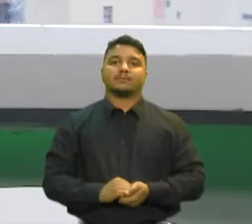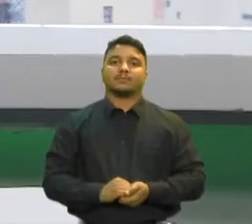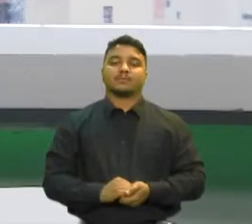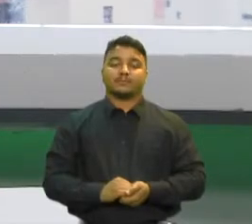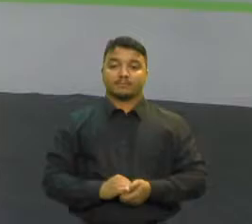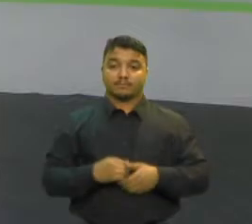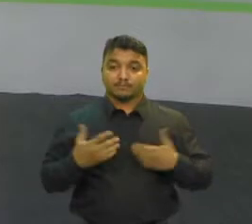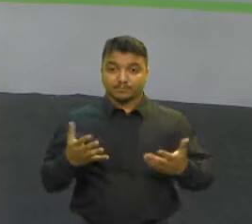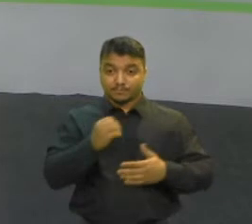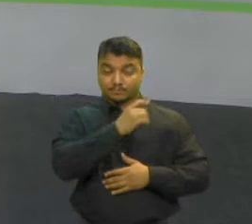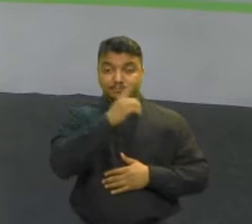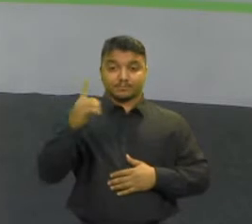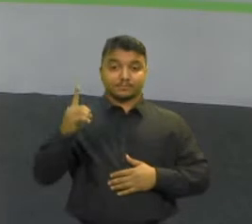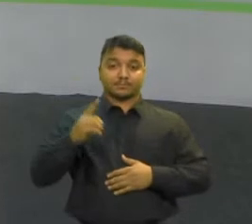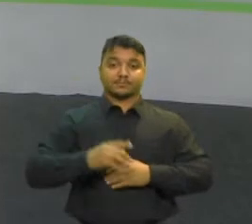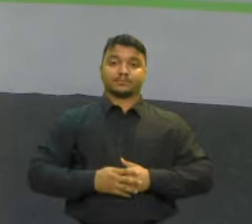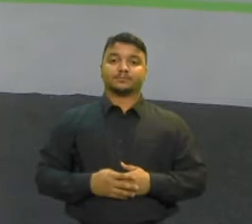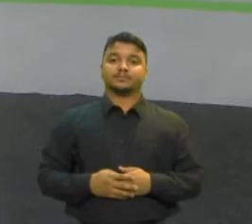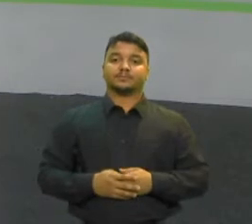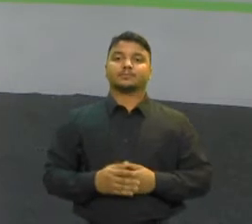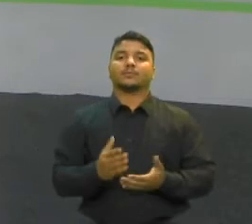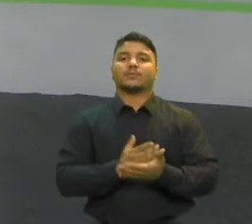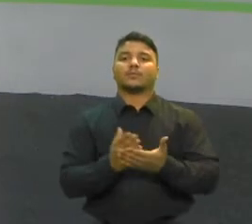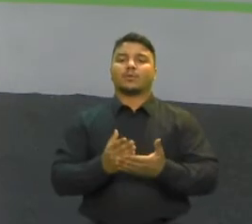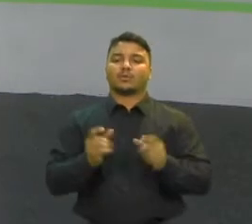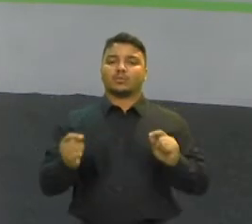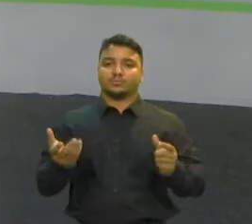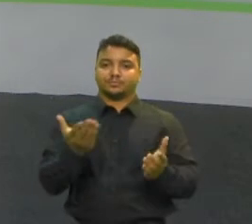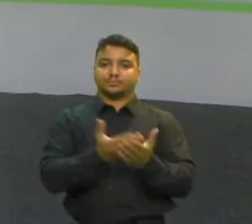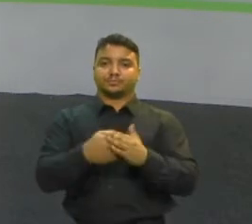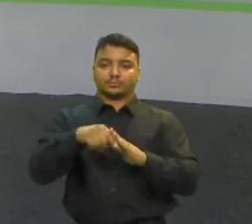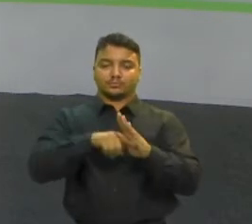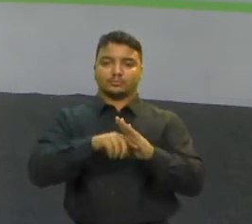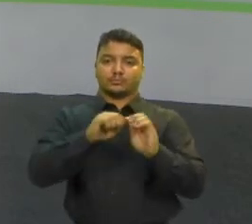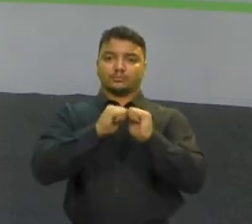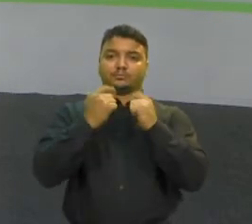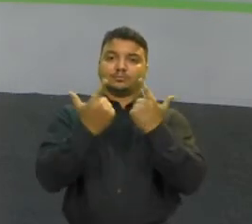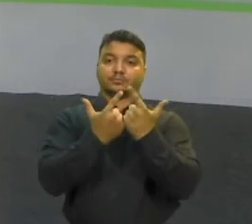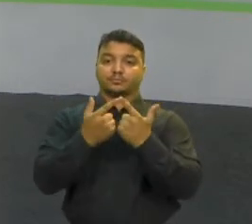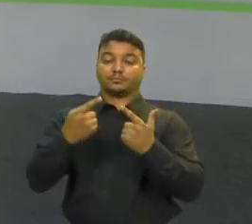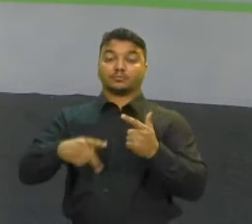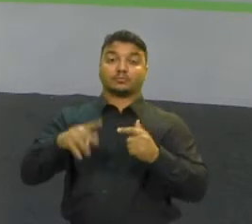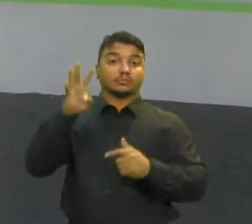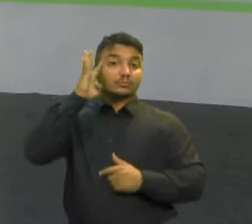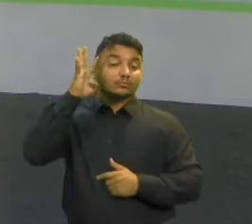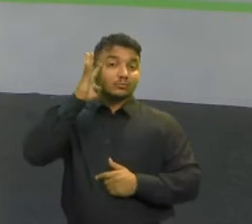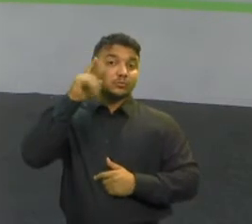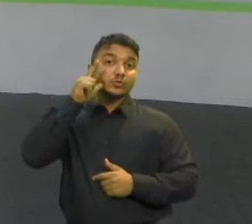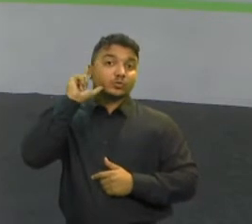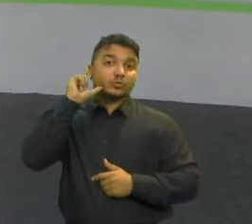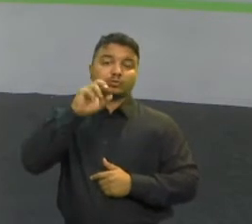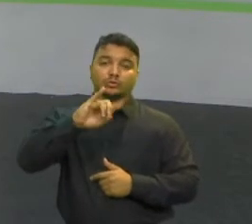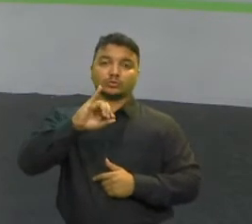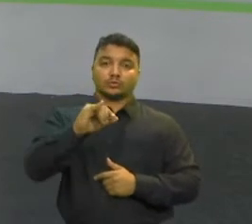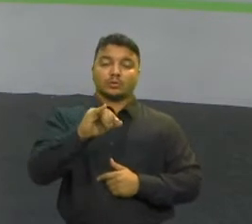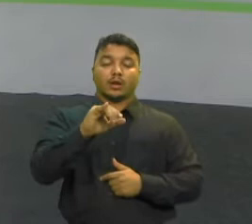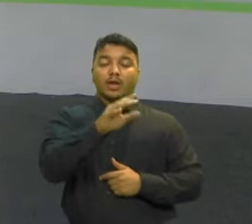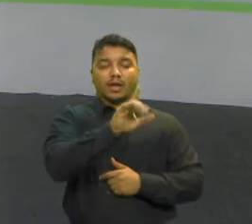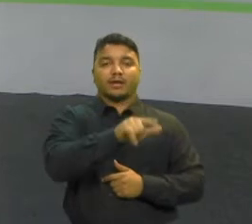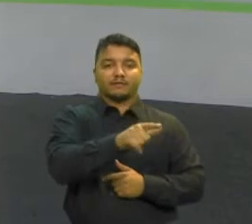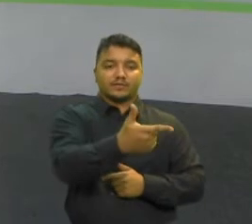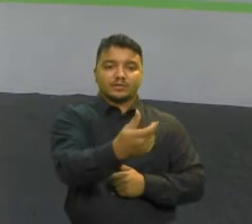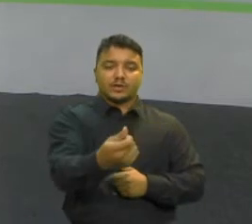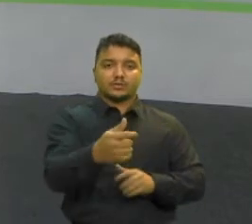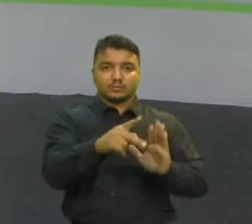Bom dia Começaram a tramitar na Assembleia Legislativa nesta quarta-feira 26 projetos de lei